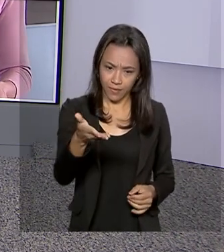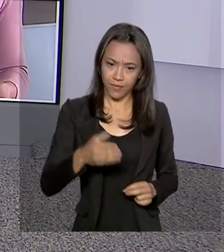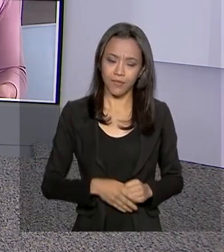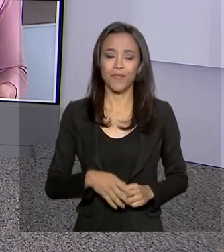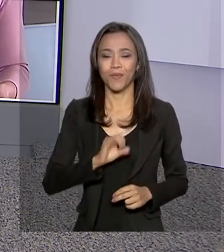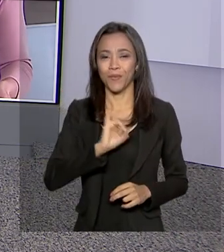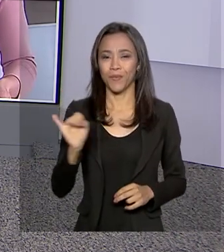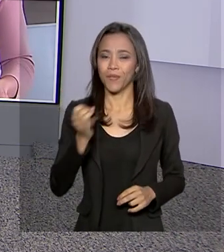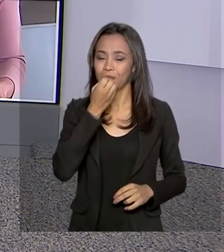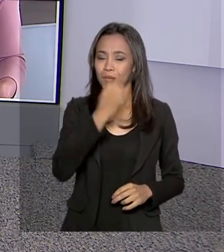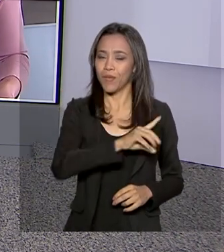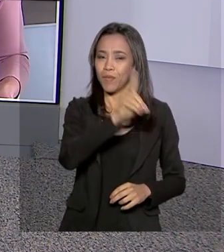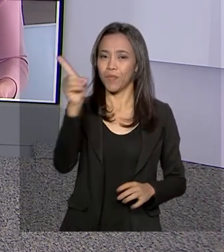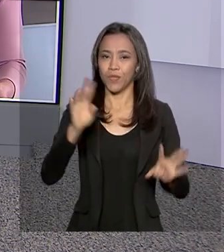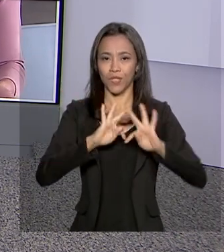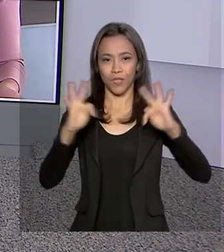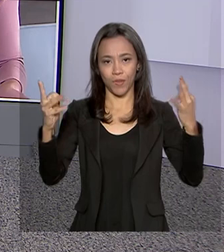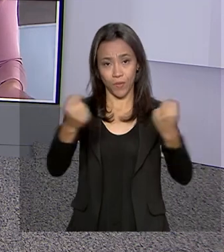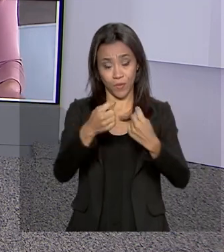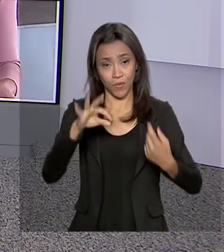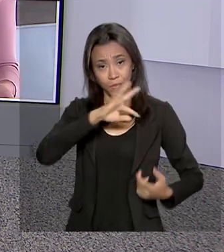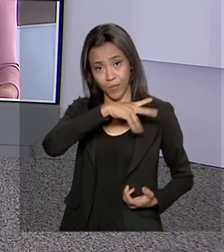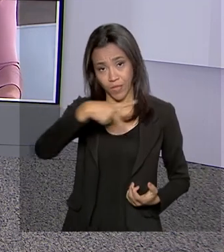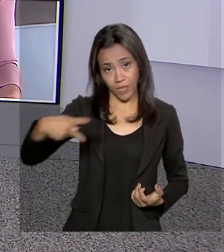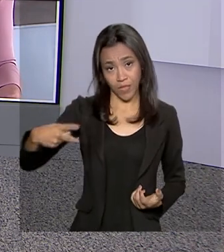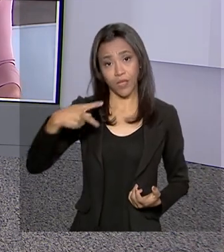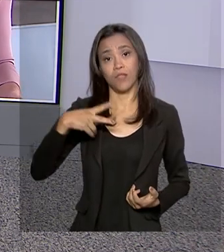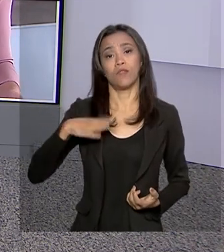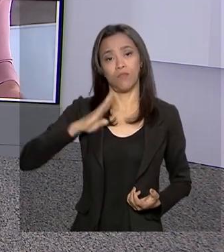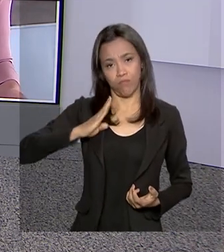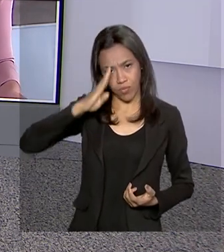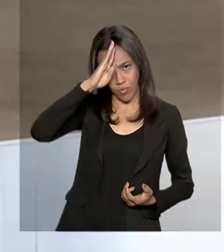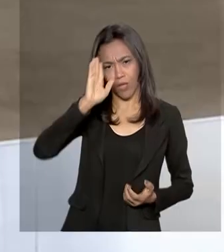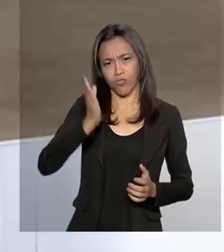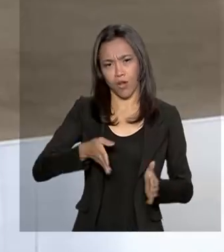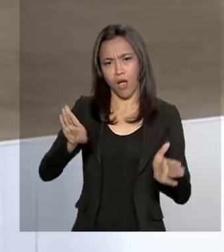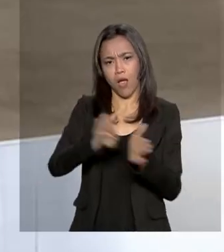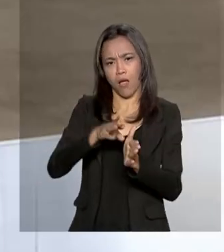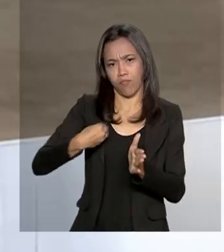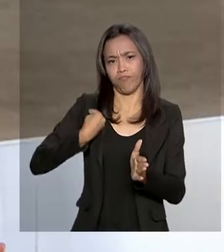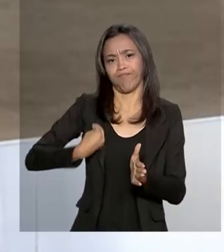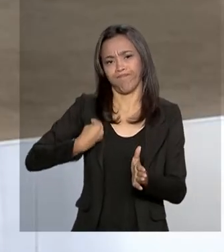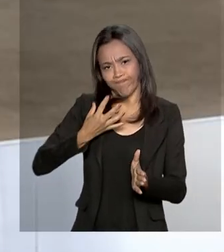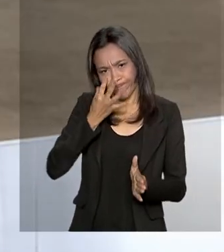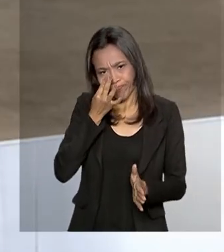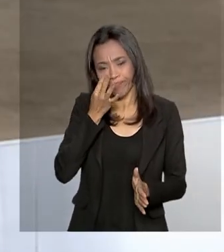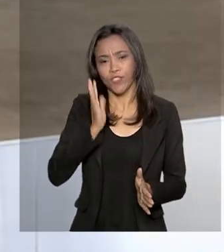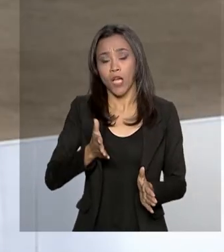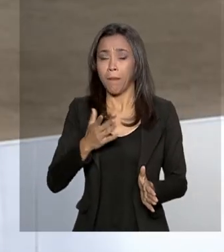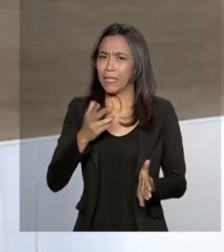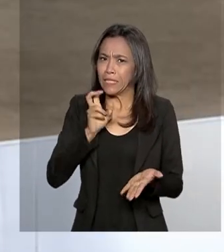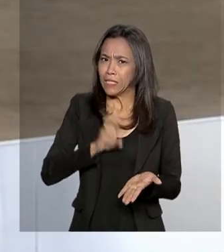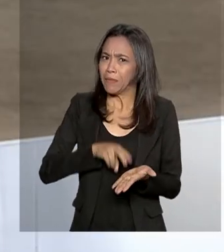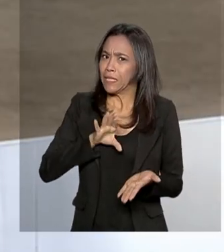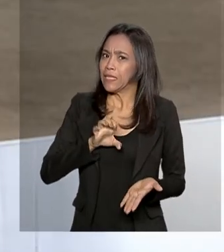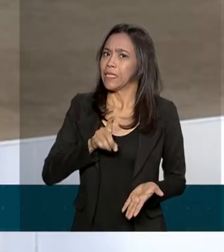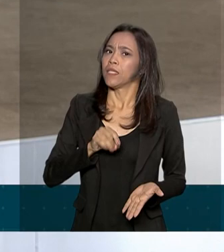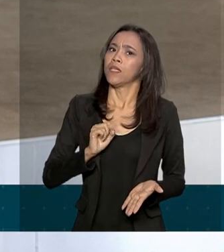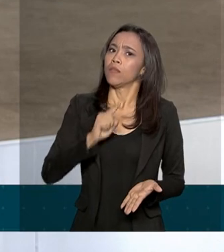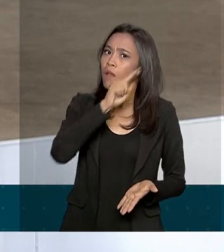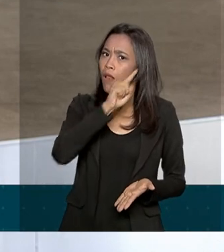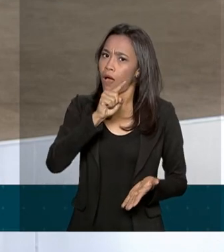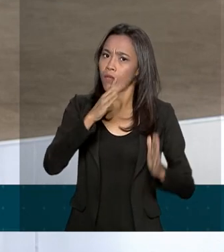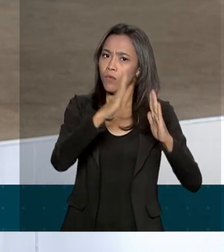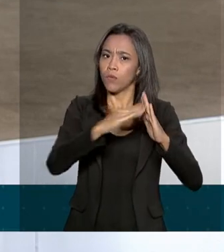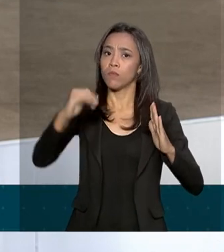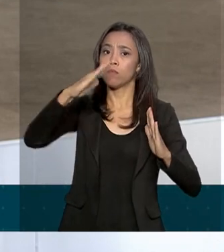bom dia pra você, bom dia a todos. O presidente Jair Bolsonaro já está aqui no Palácio do Planalto, mas a agenda dele começou cedo, lá no Palácio da Alvorada, com